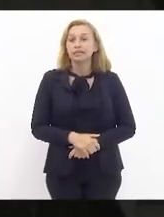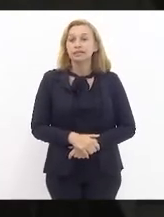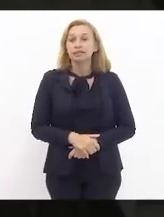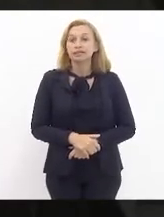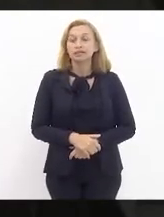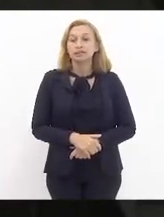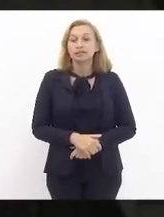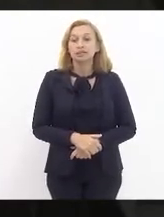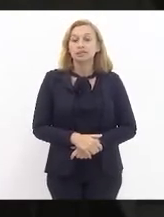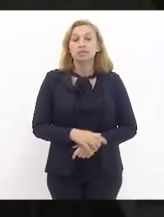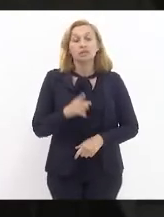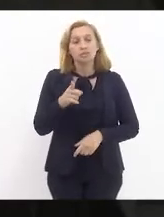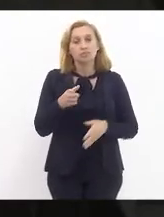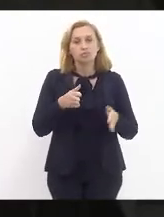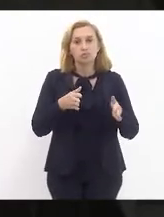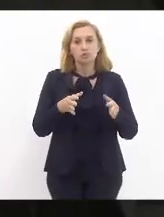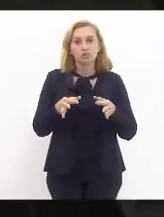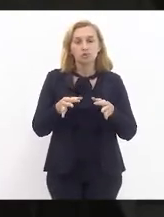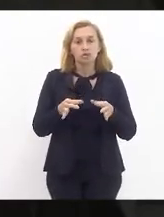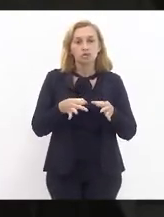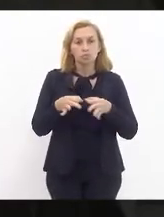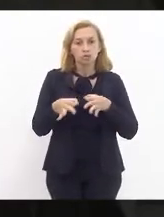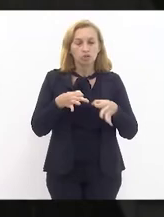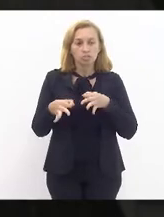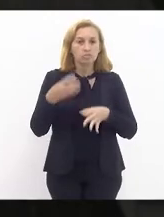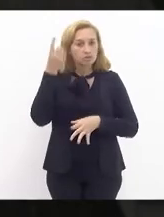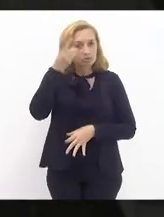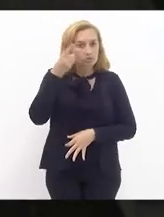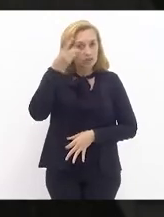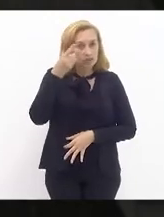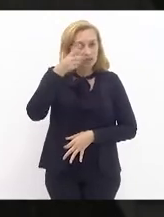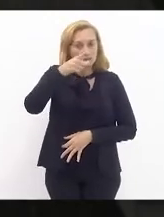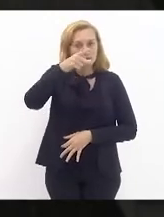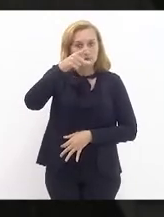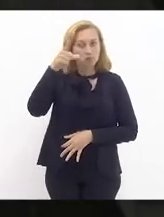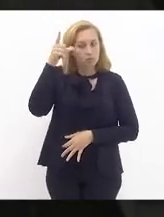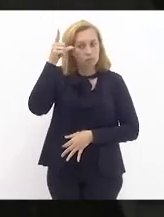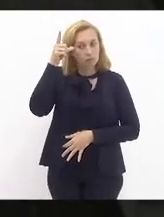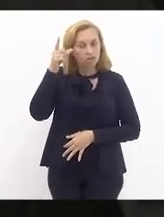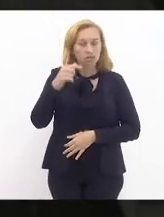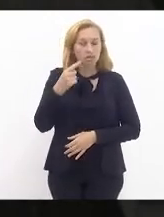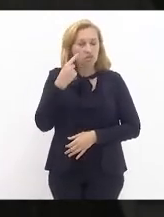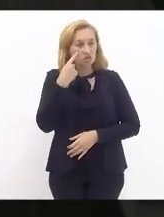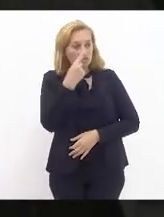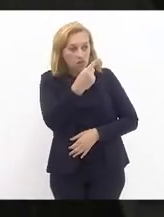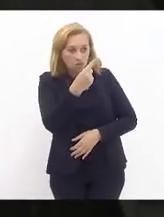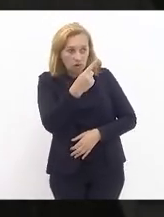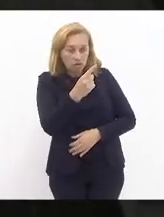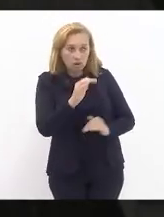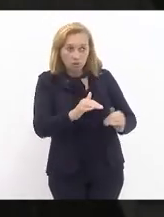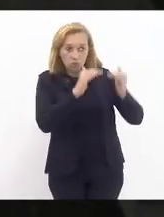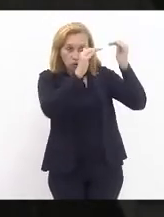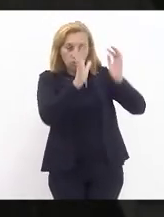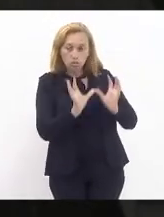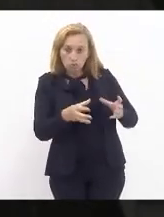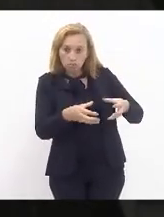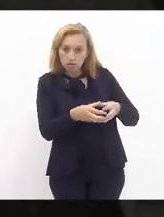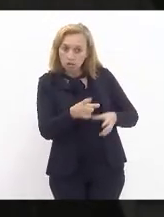Agora, este programa, deputada Lucinha, te verificou lá na nossa subcomissão,